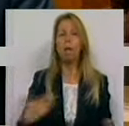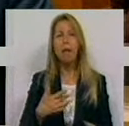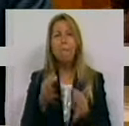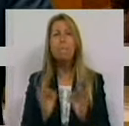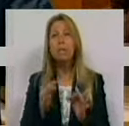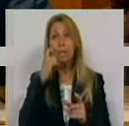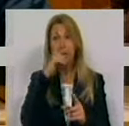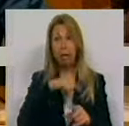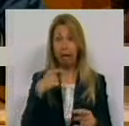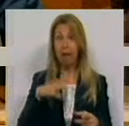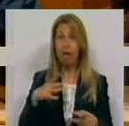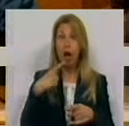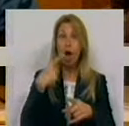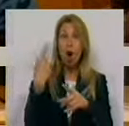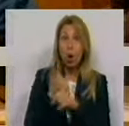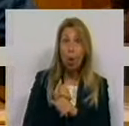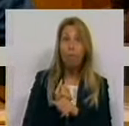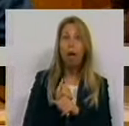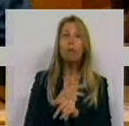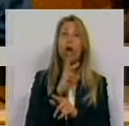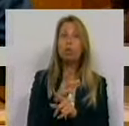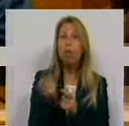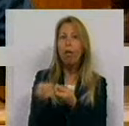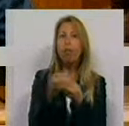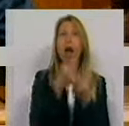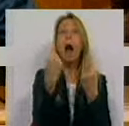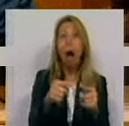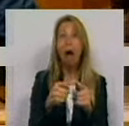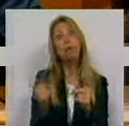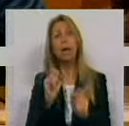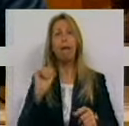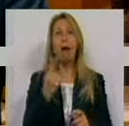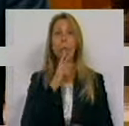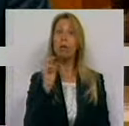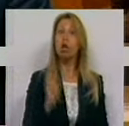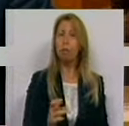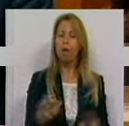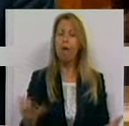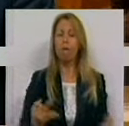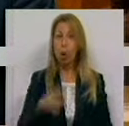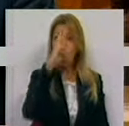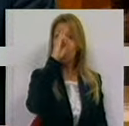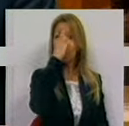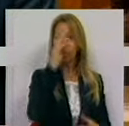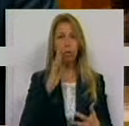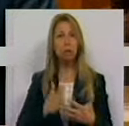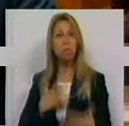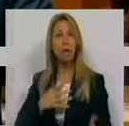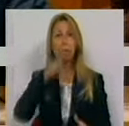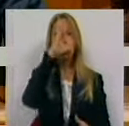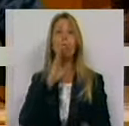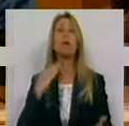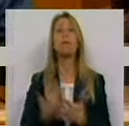potencial comprador encontre uma resposta próxima e rápida. Tem havido um esforço notável do Governo na